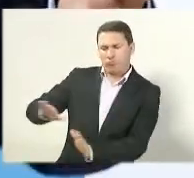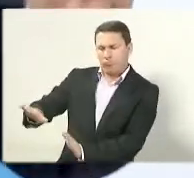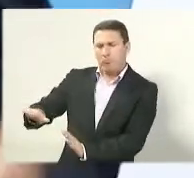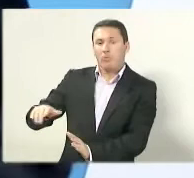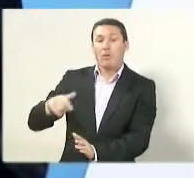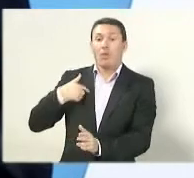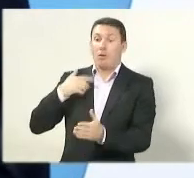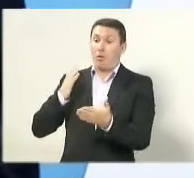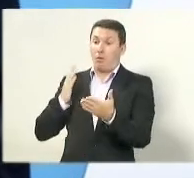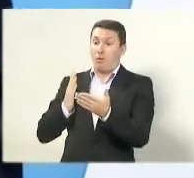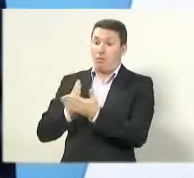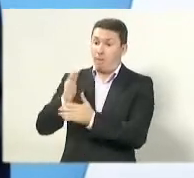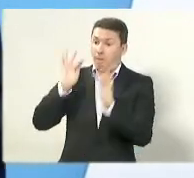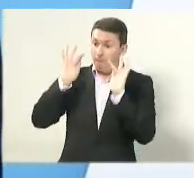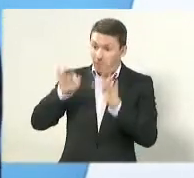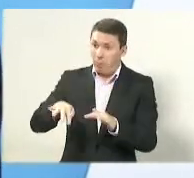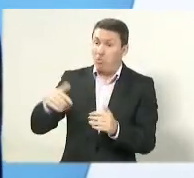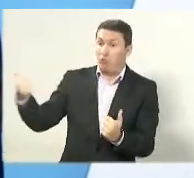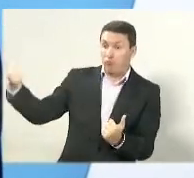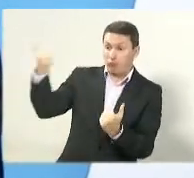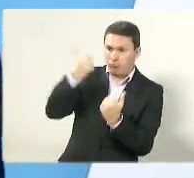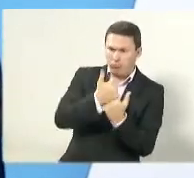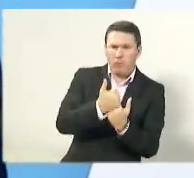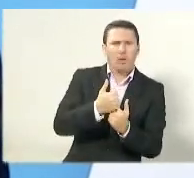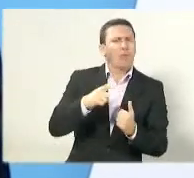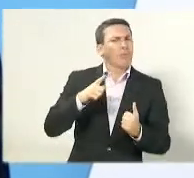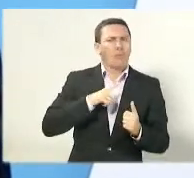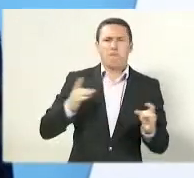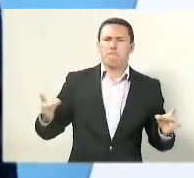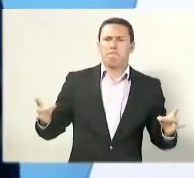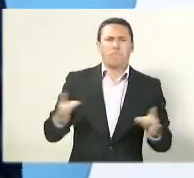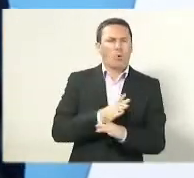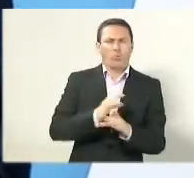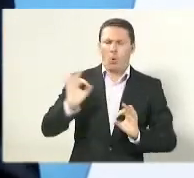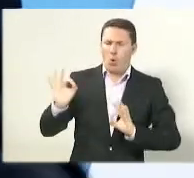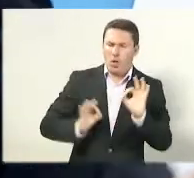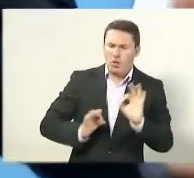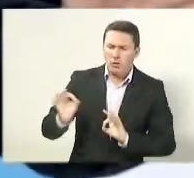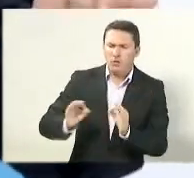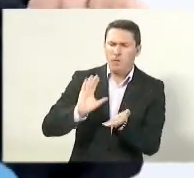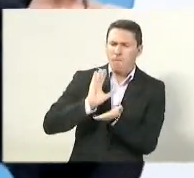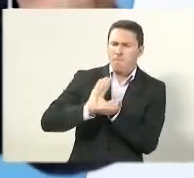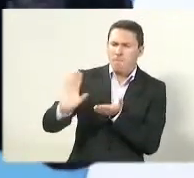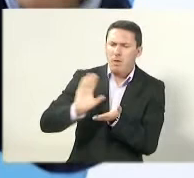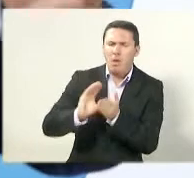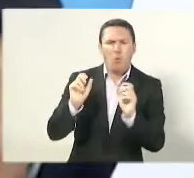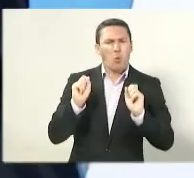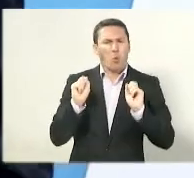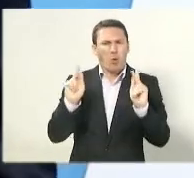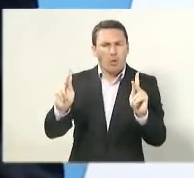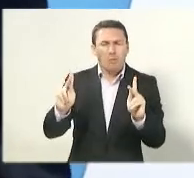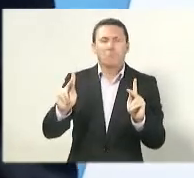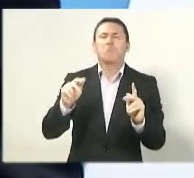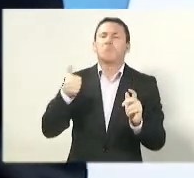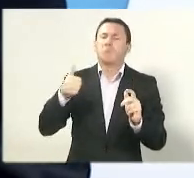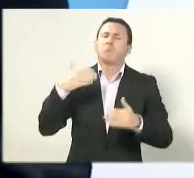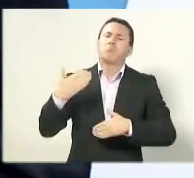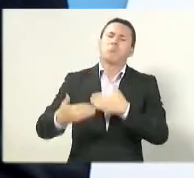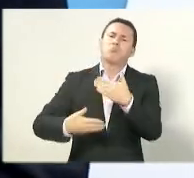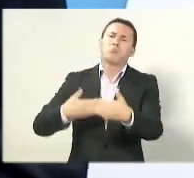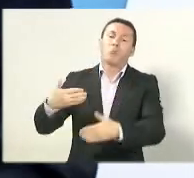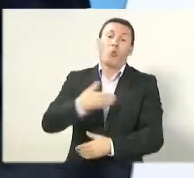arrumada ao sucessor, e me dediquei nesse período à minha atividade privada,